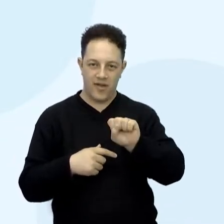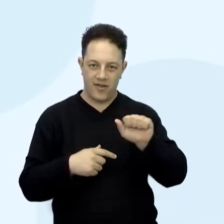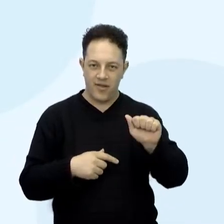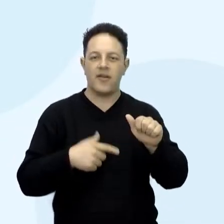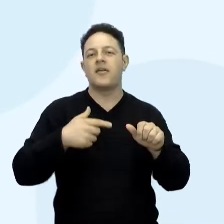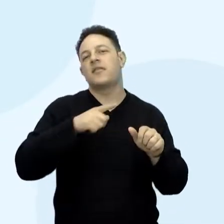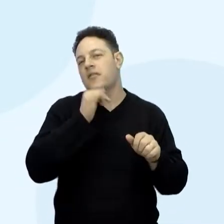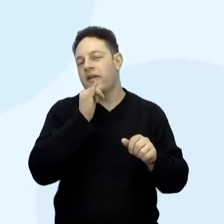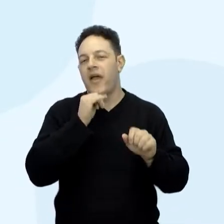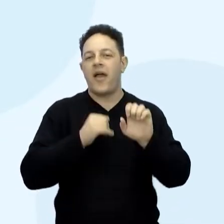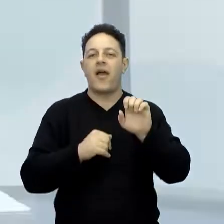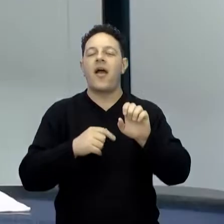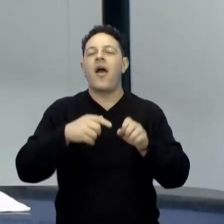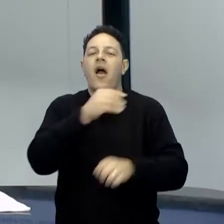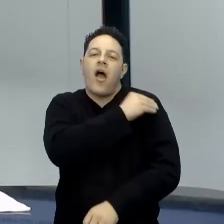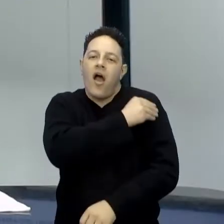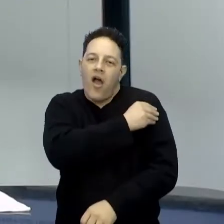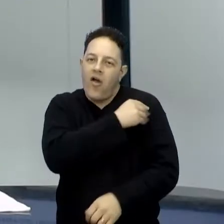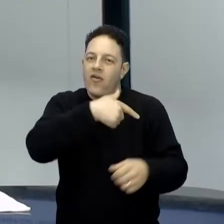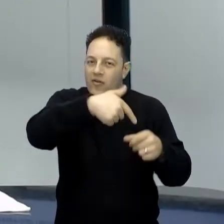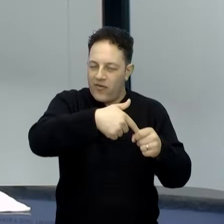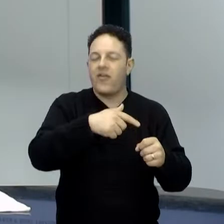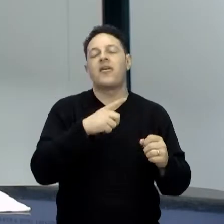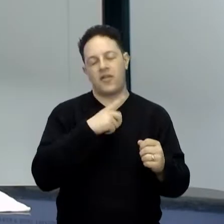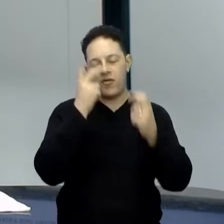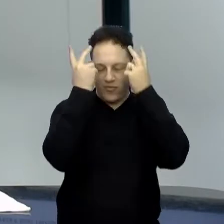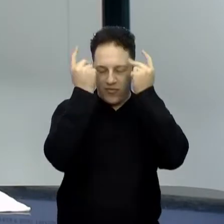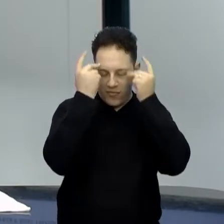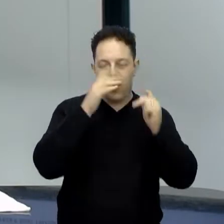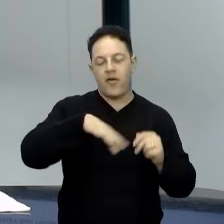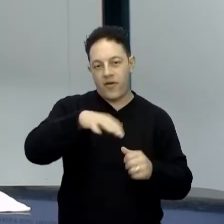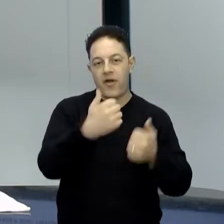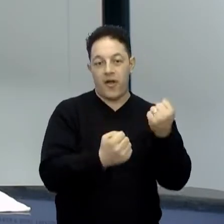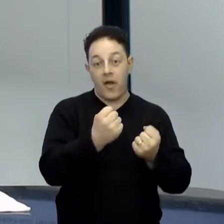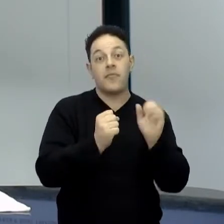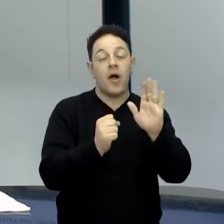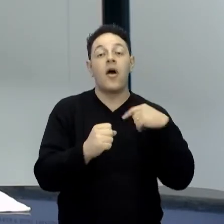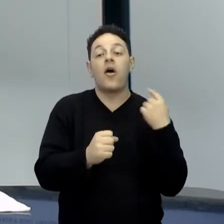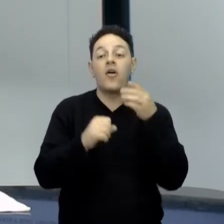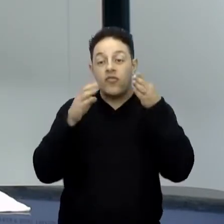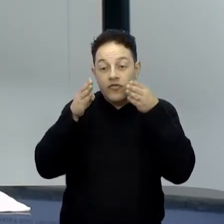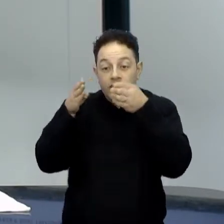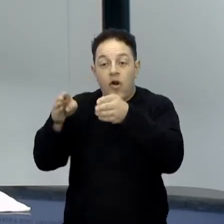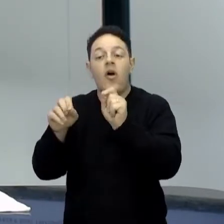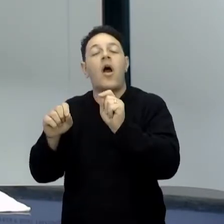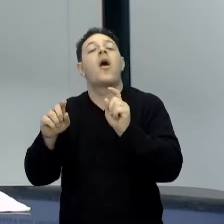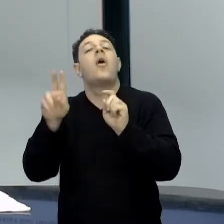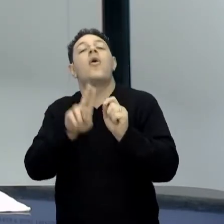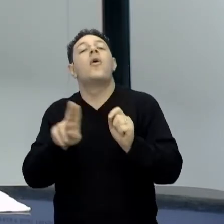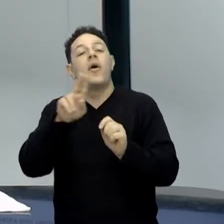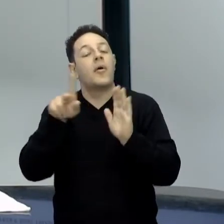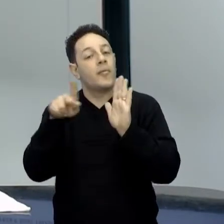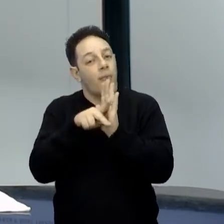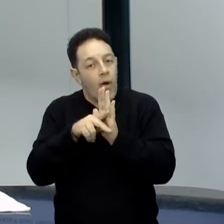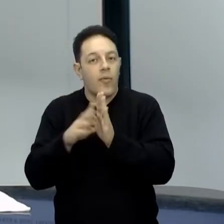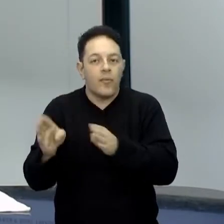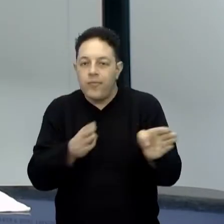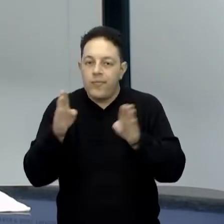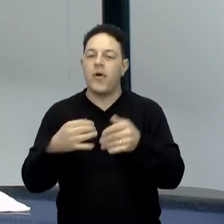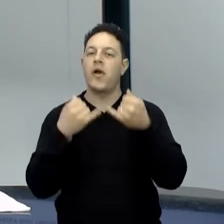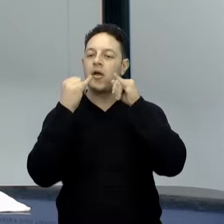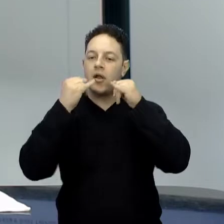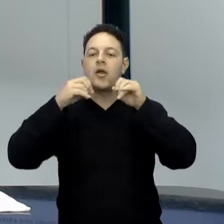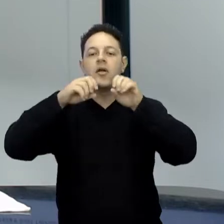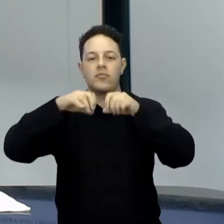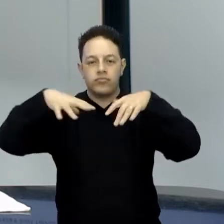como o etanol que a gente coloca nos carros e tudo mais. Mas a gente quer aqui olhar para o uso especificamente para a produção de eletricidade,